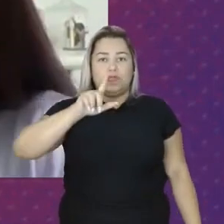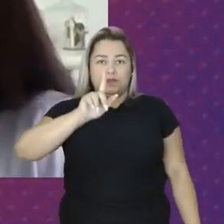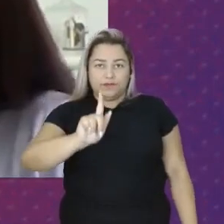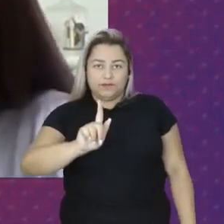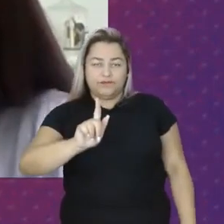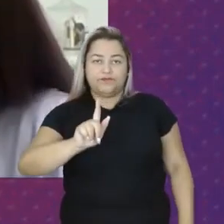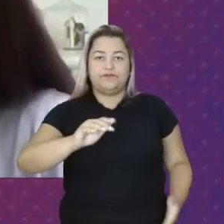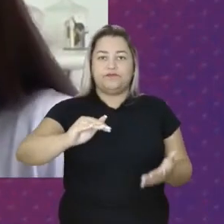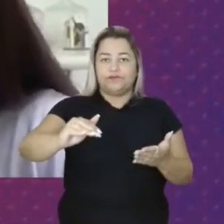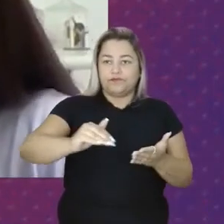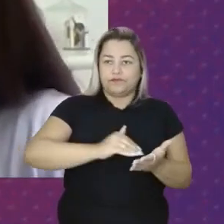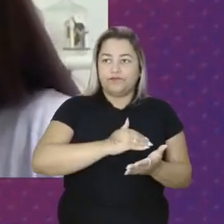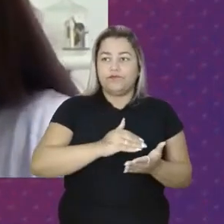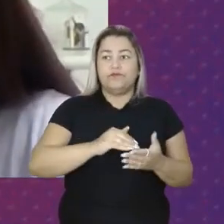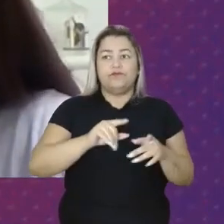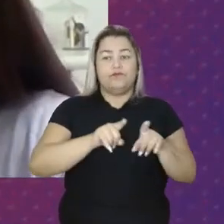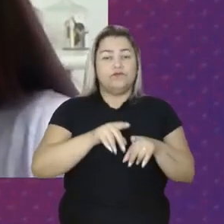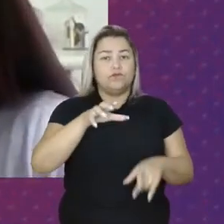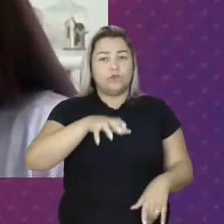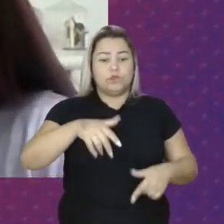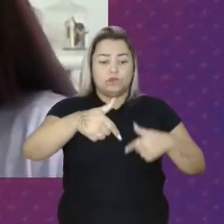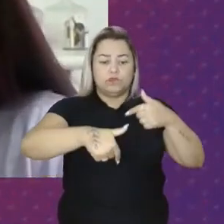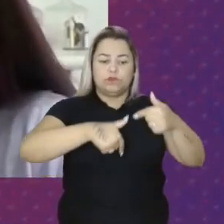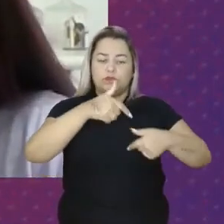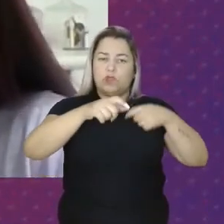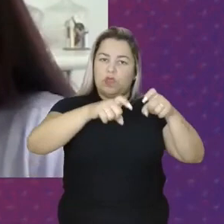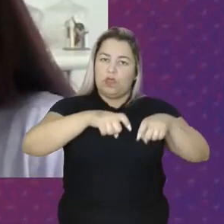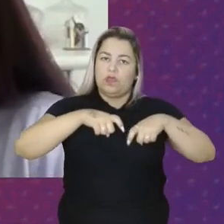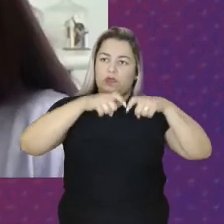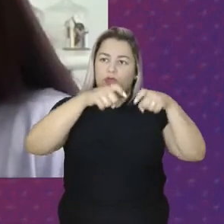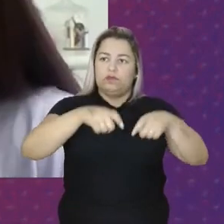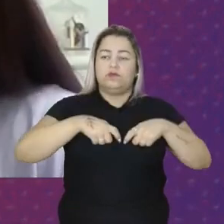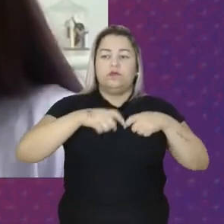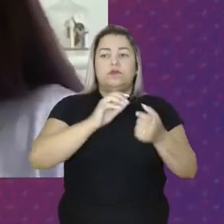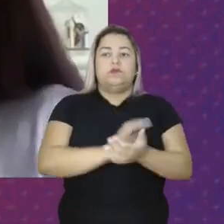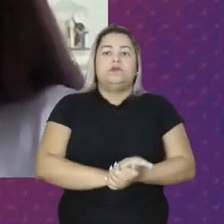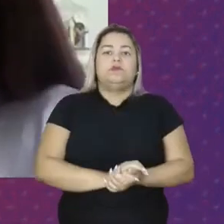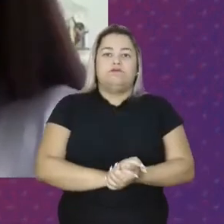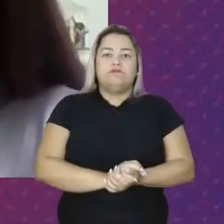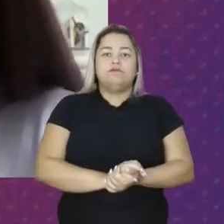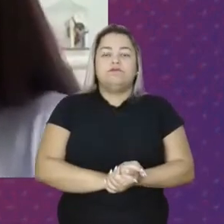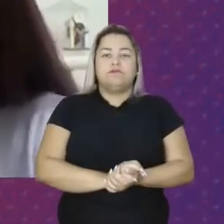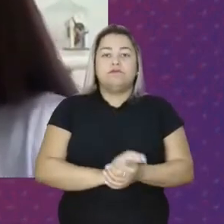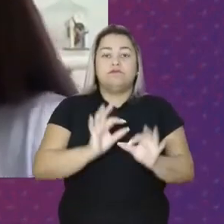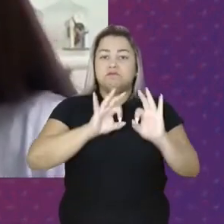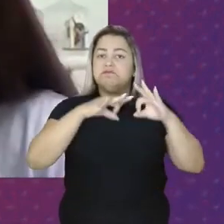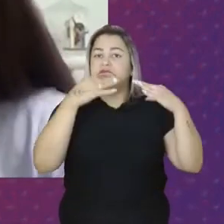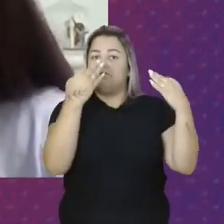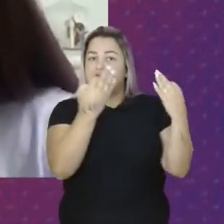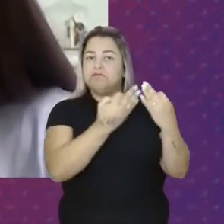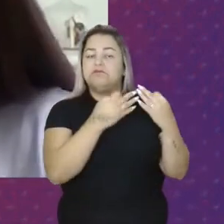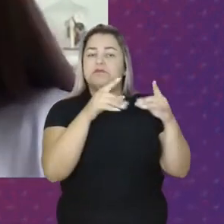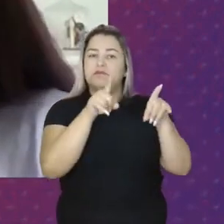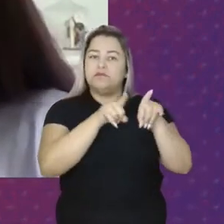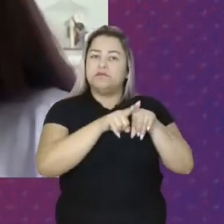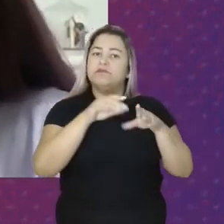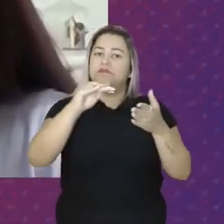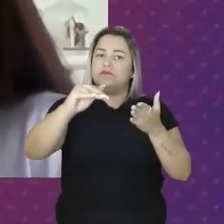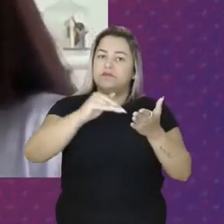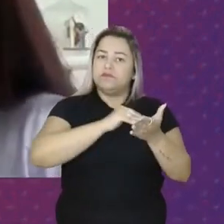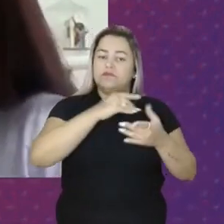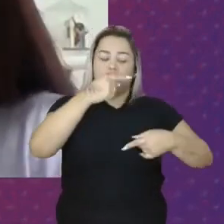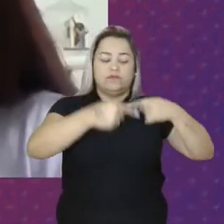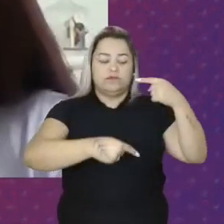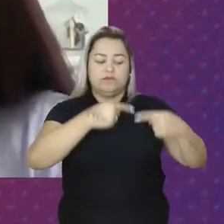CONTAG Que é a Confederação Nacional dos Trabalhadores Rurais Agratores e Agrituras Familiares Aqui na Secretaria de